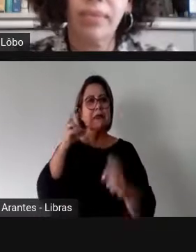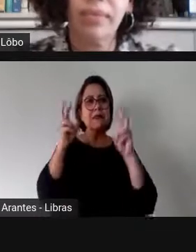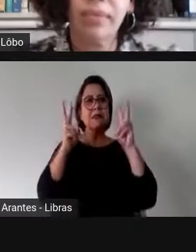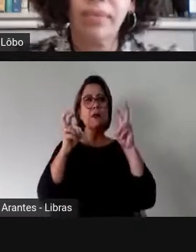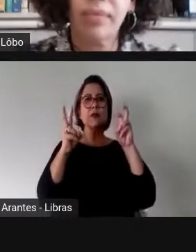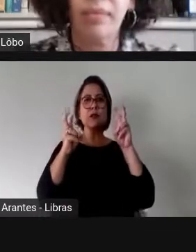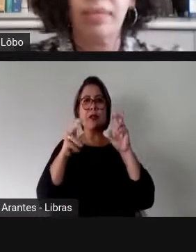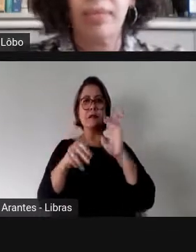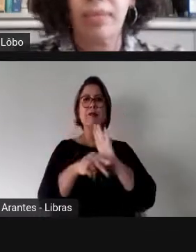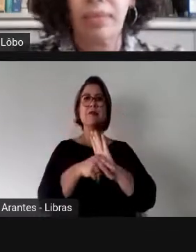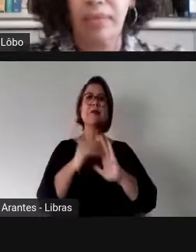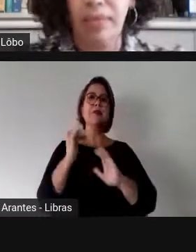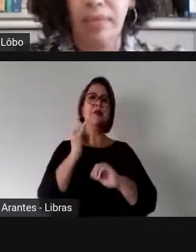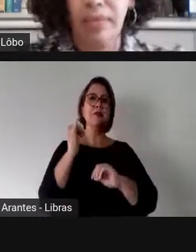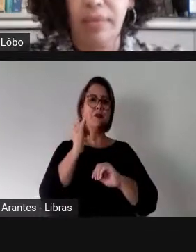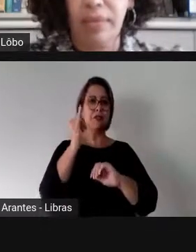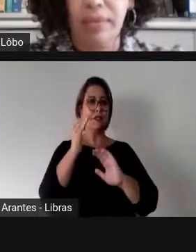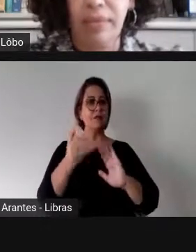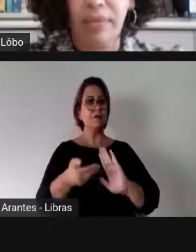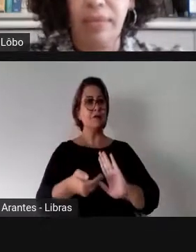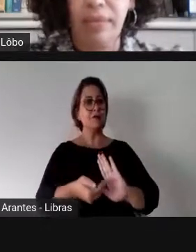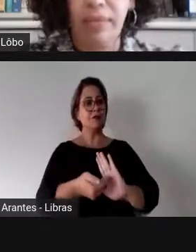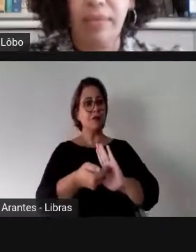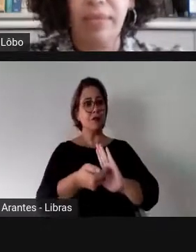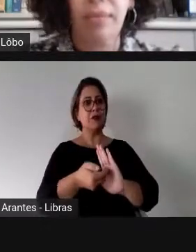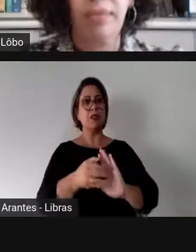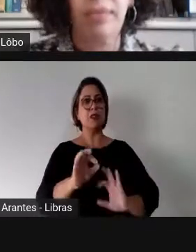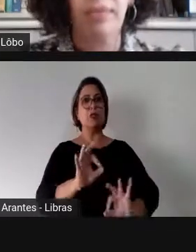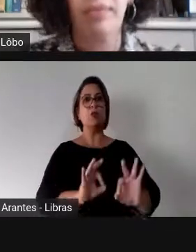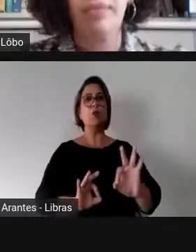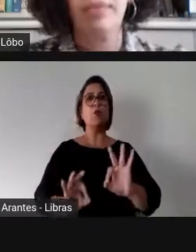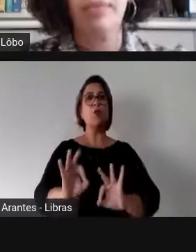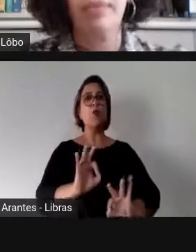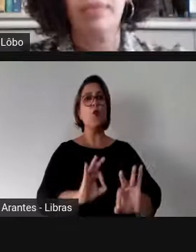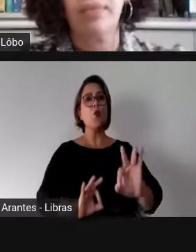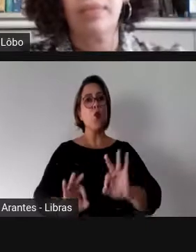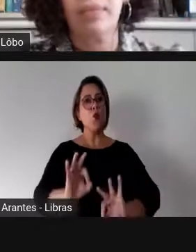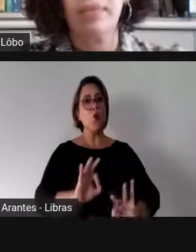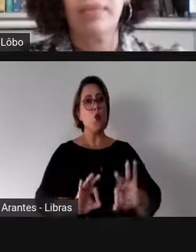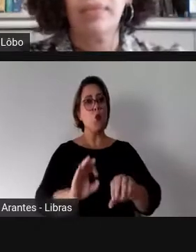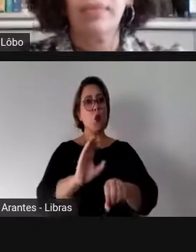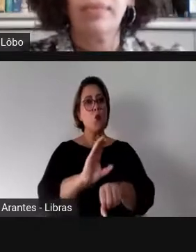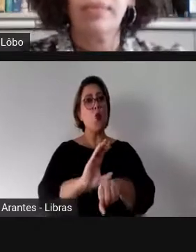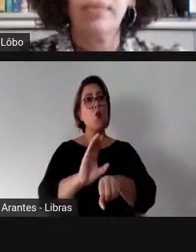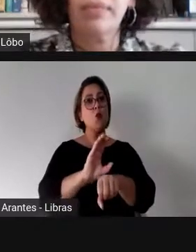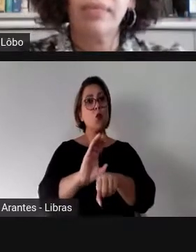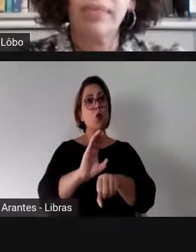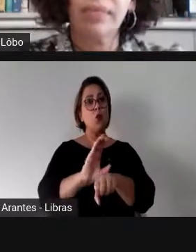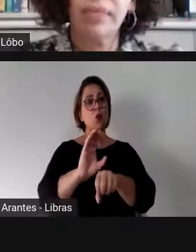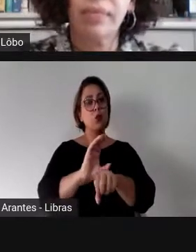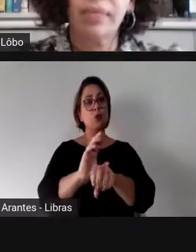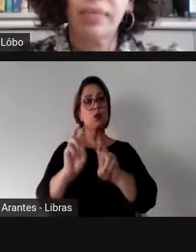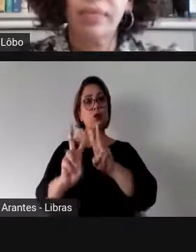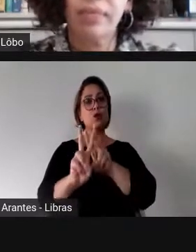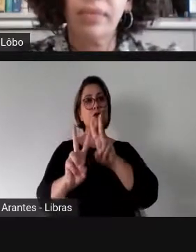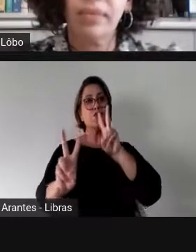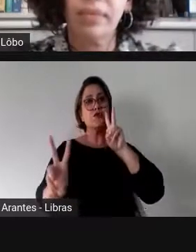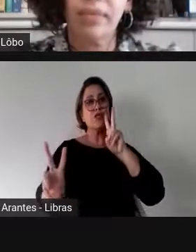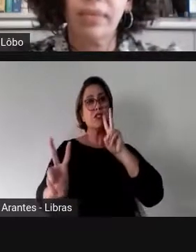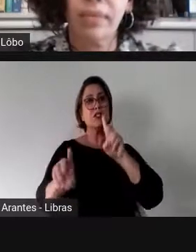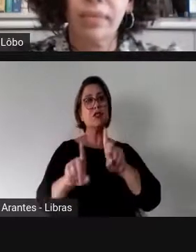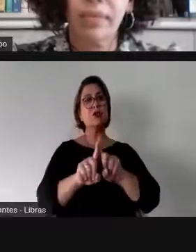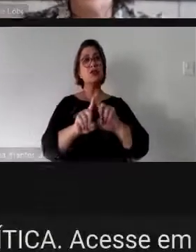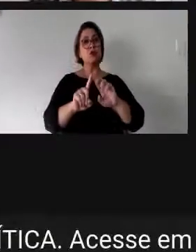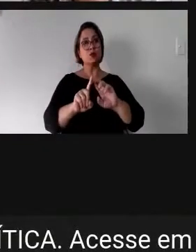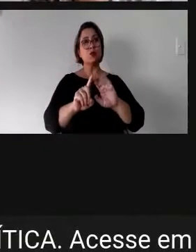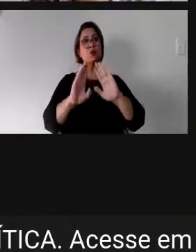Câmara dos Deputados, está sendo organizado um curso virtual, um curso organizado pela Escola